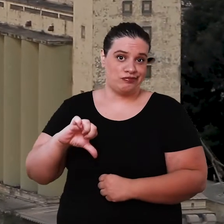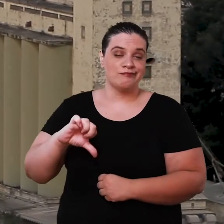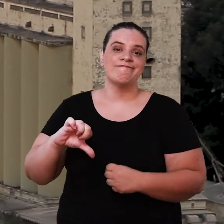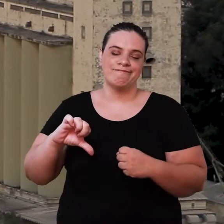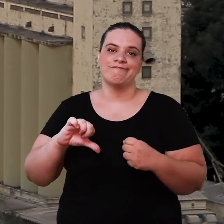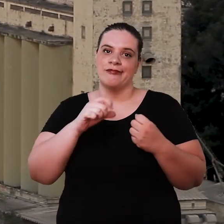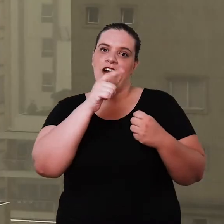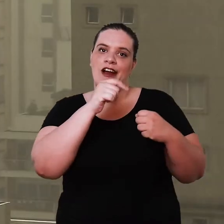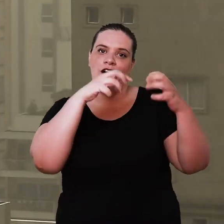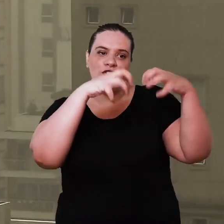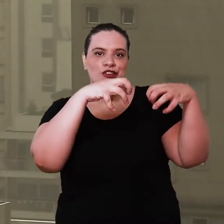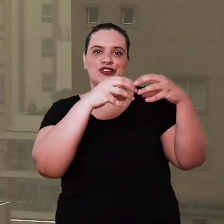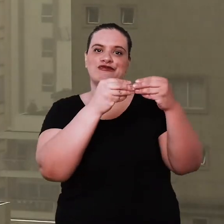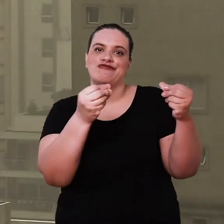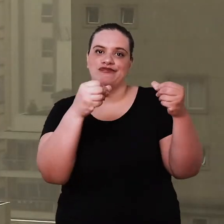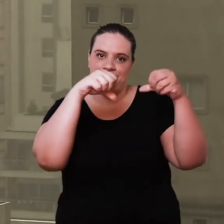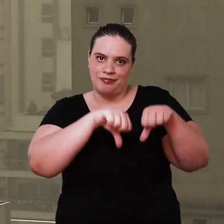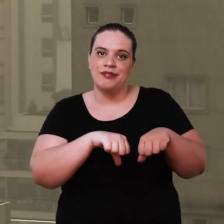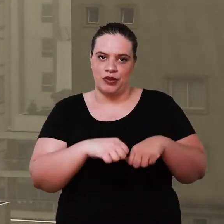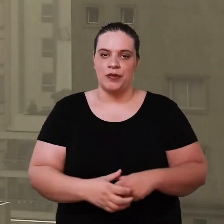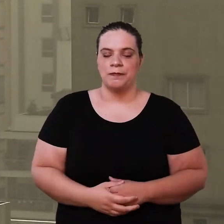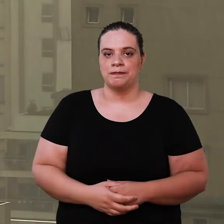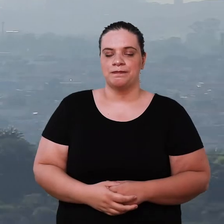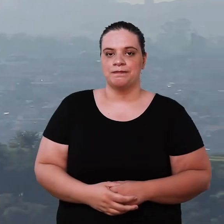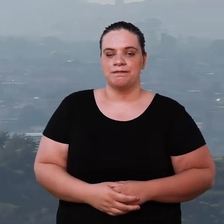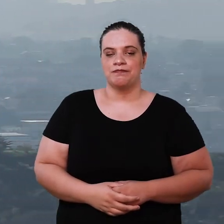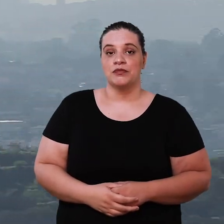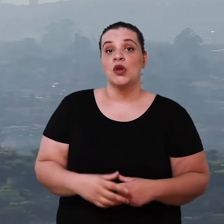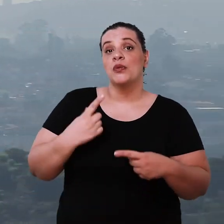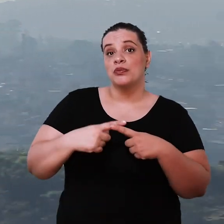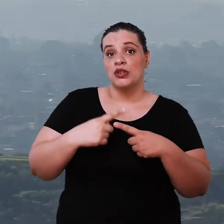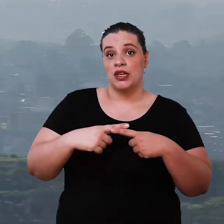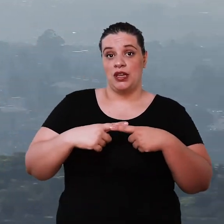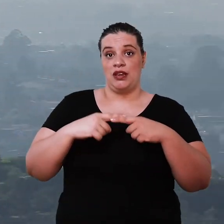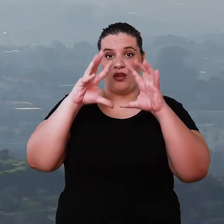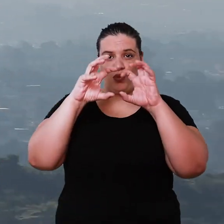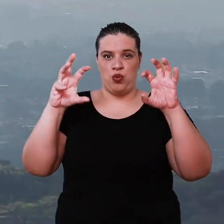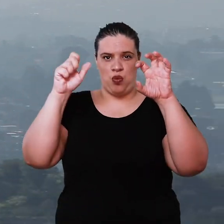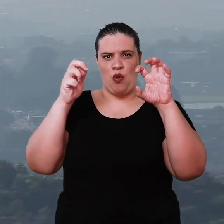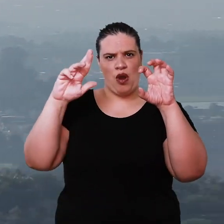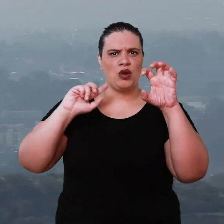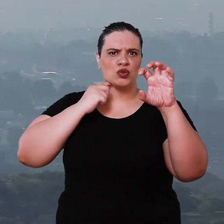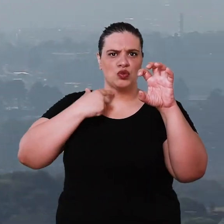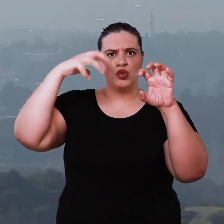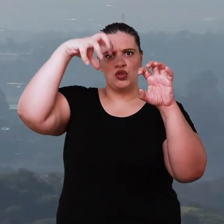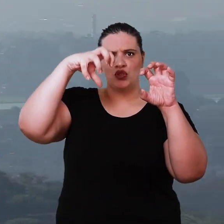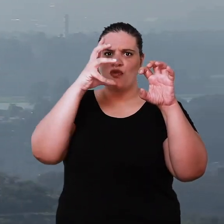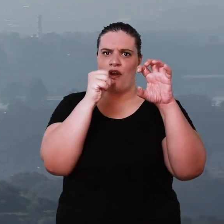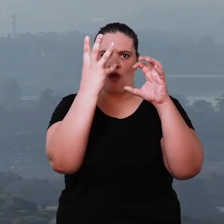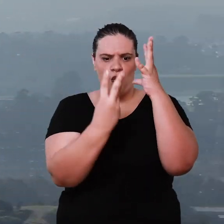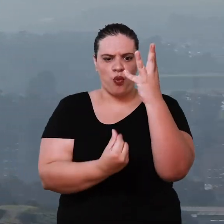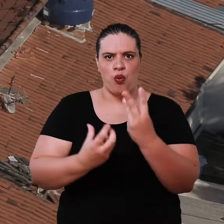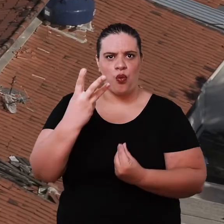e isso vai se refletir na qualidade da água de chuva que você vai captar, pois a chuva vem lavando a atmosfera e as superfícies onde parte dessa